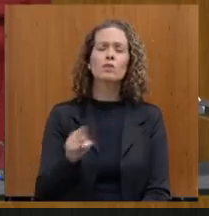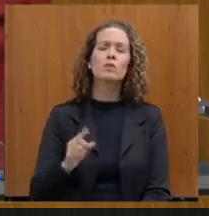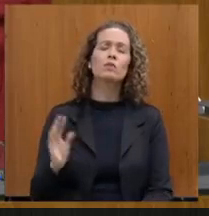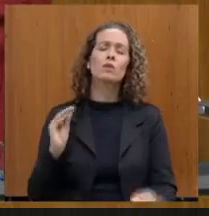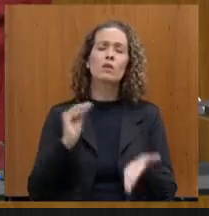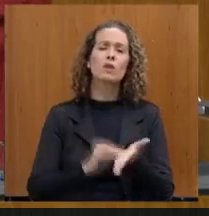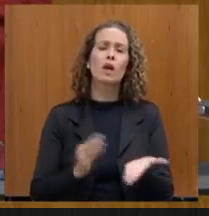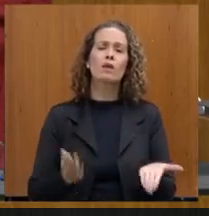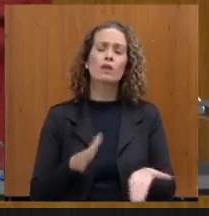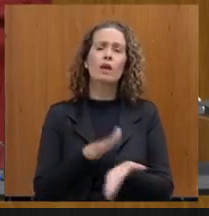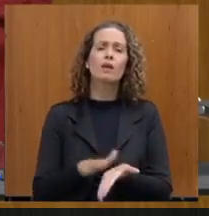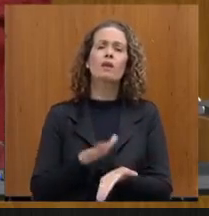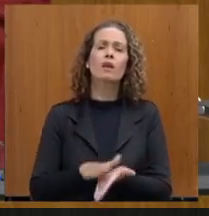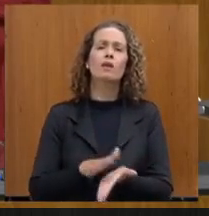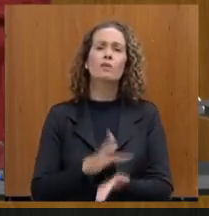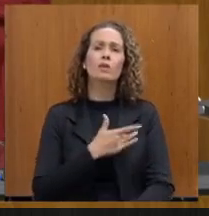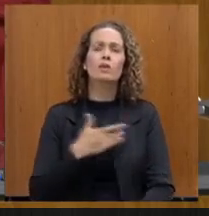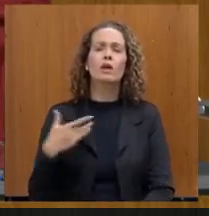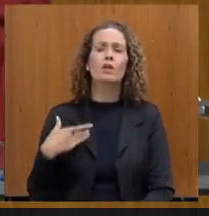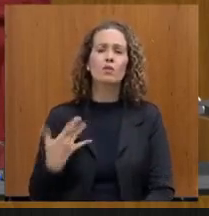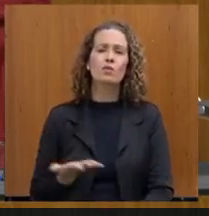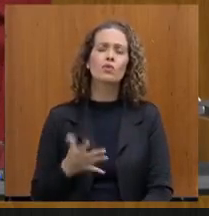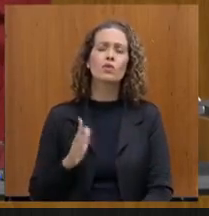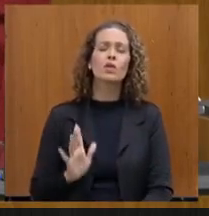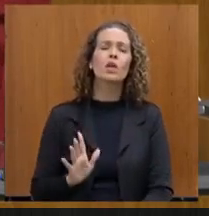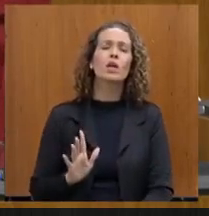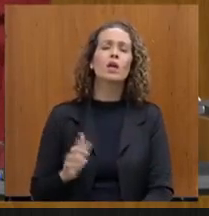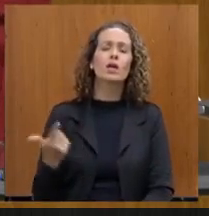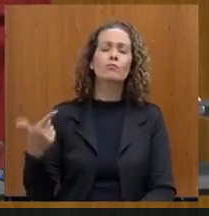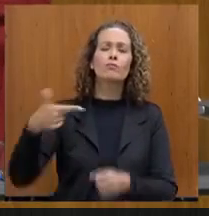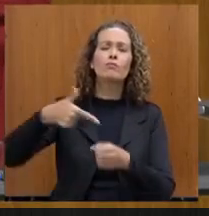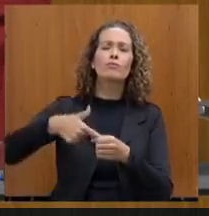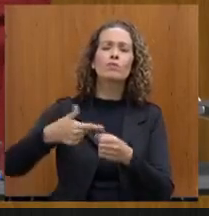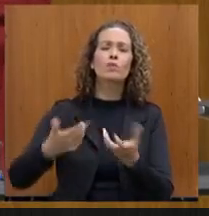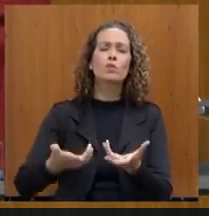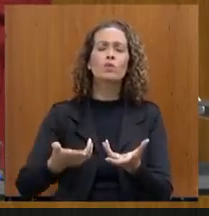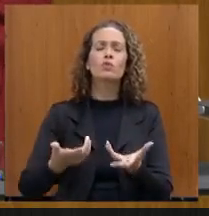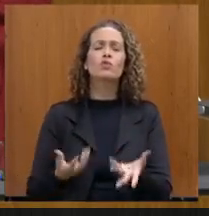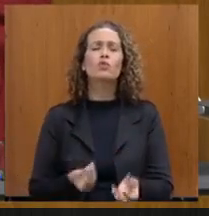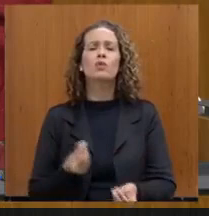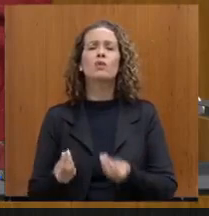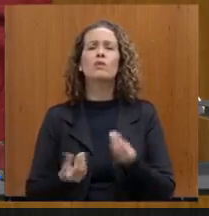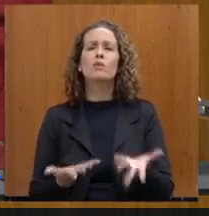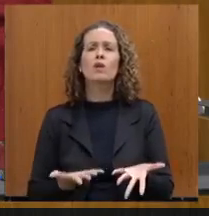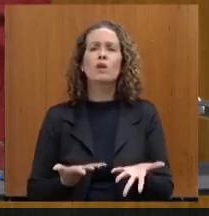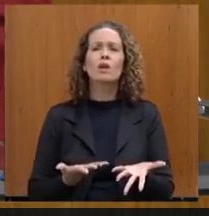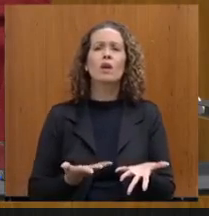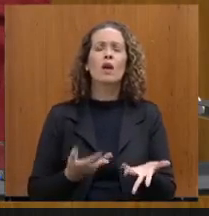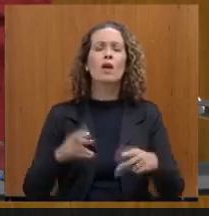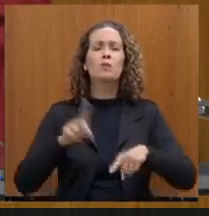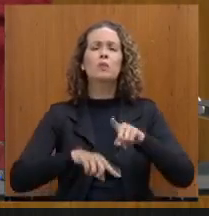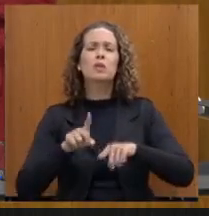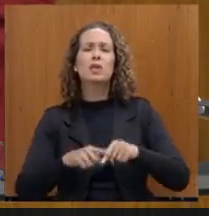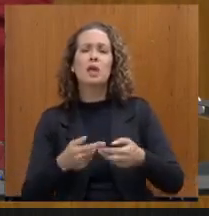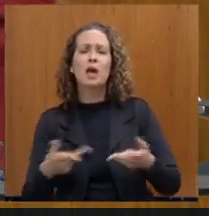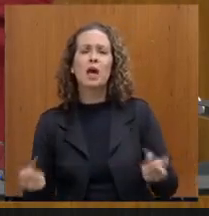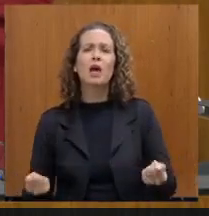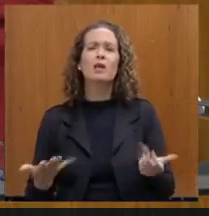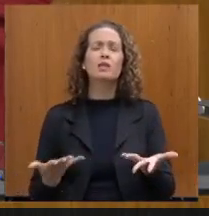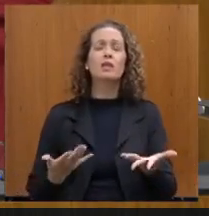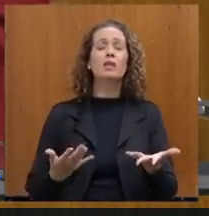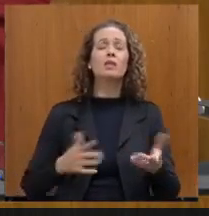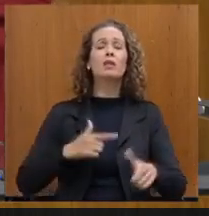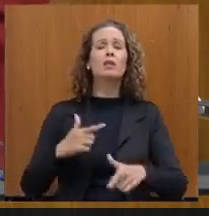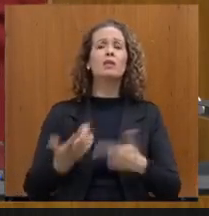de saúde, aquisição de combustível, lubrificantes, acessórios, reparo, manutenção, serviços aeroportuários